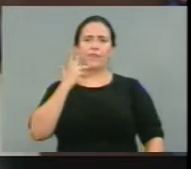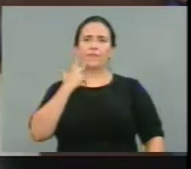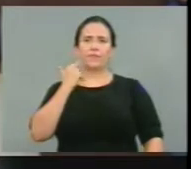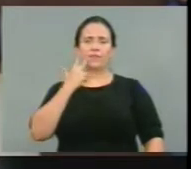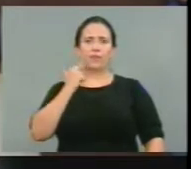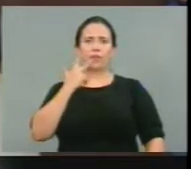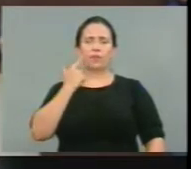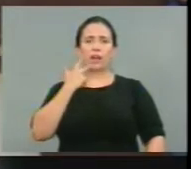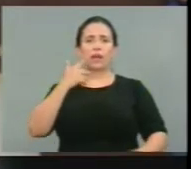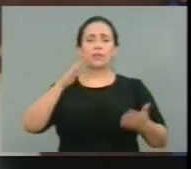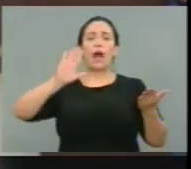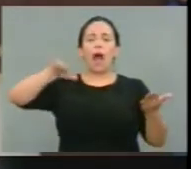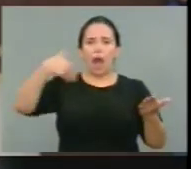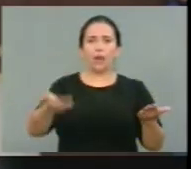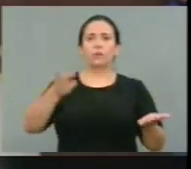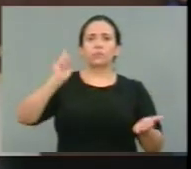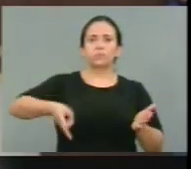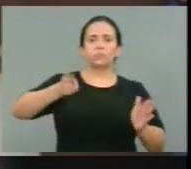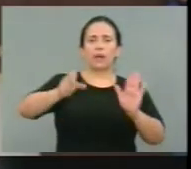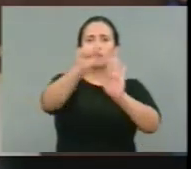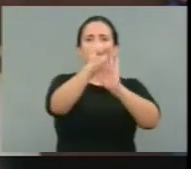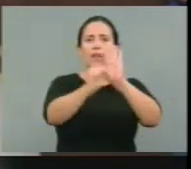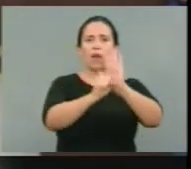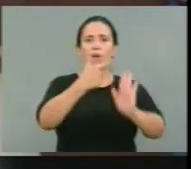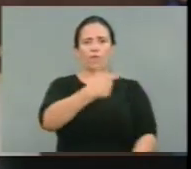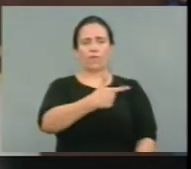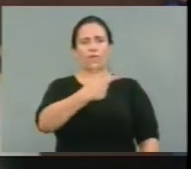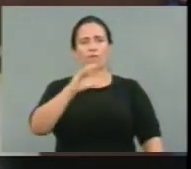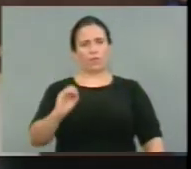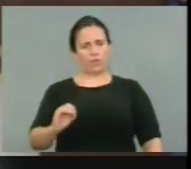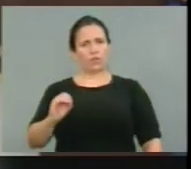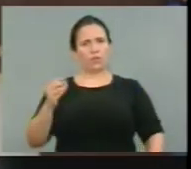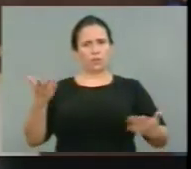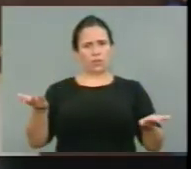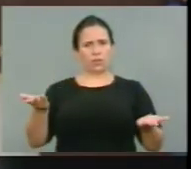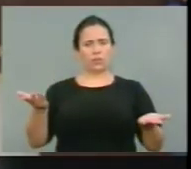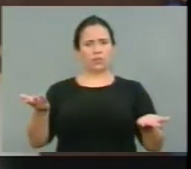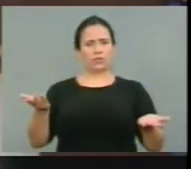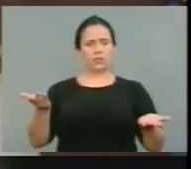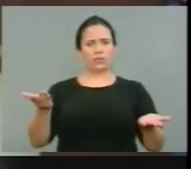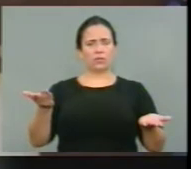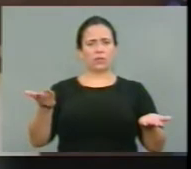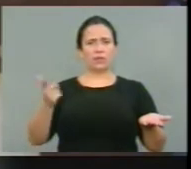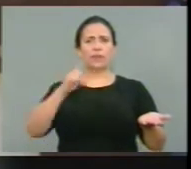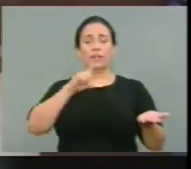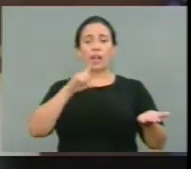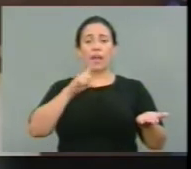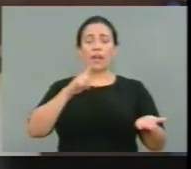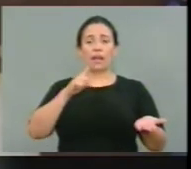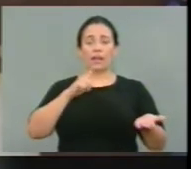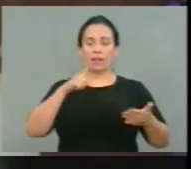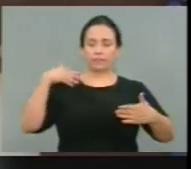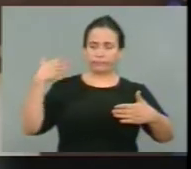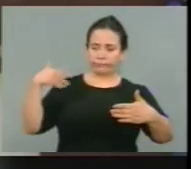o século XX entre as cidades mais violentas do Brasil. Nós nos tornamos nos últimos 15 anos. Enquanto outras